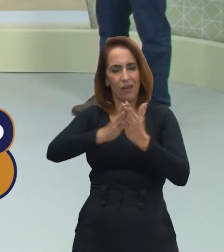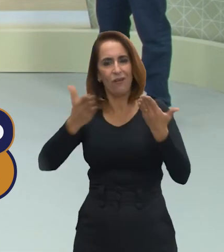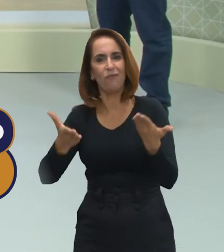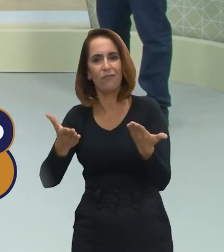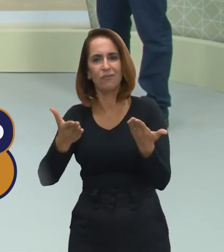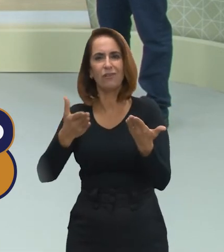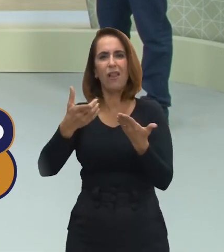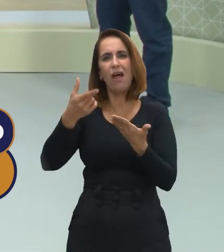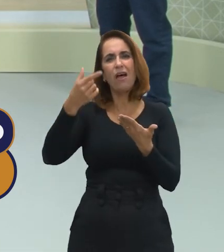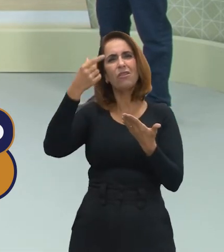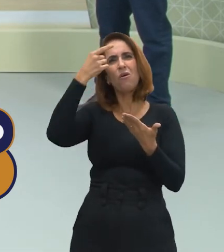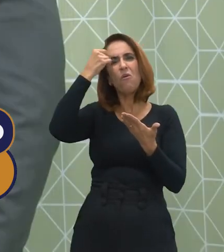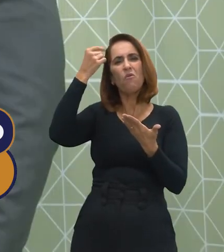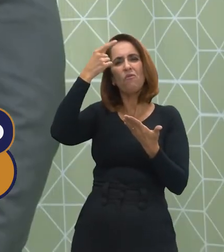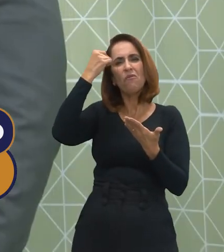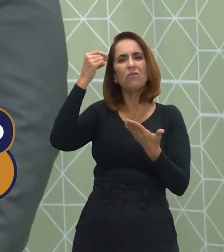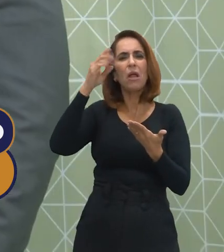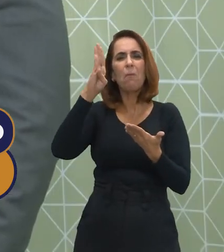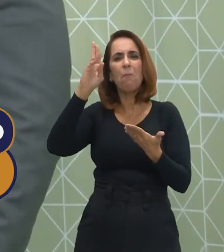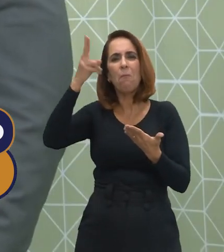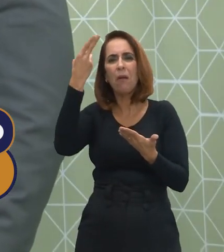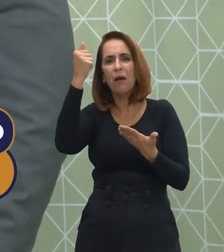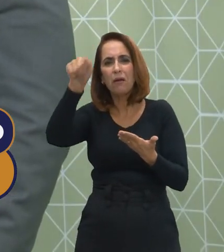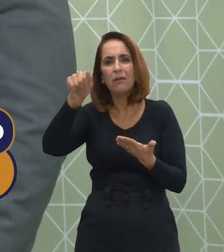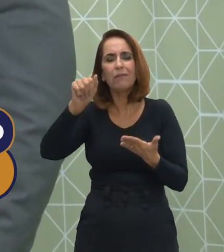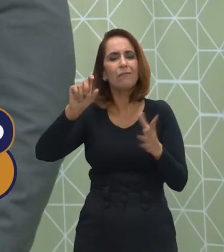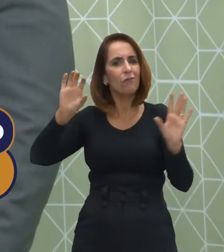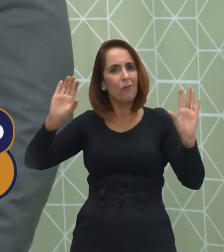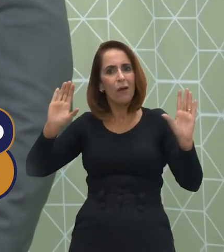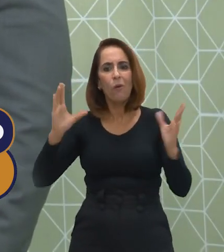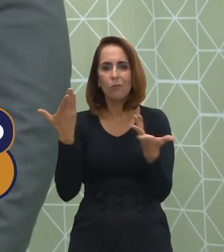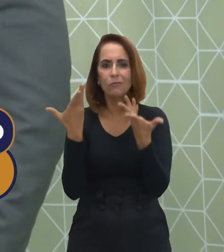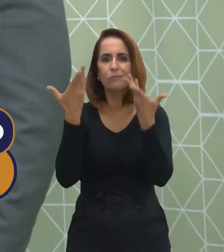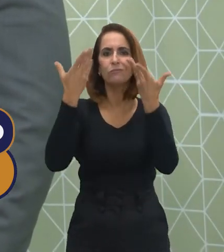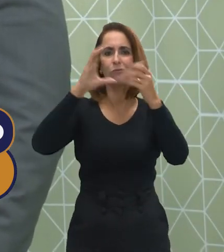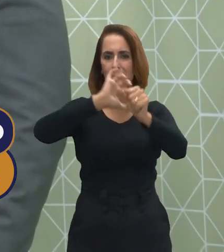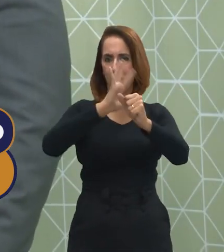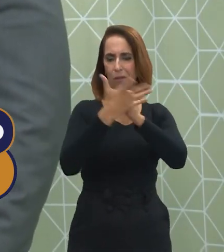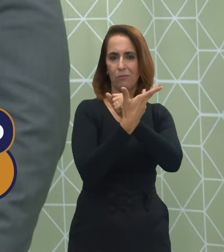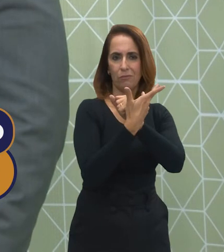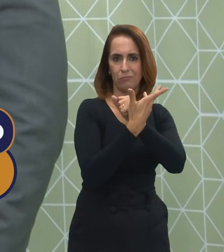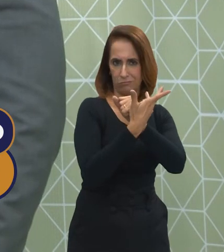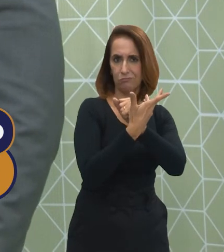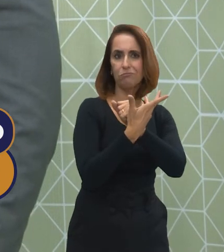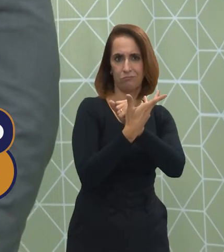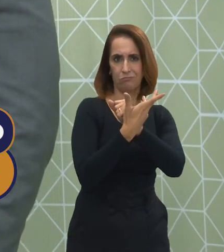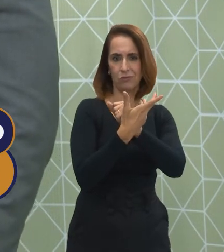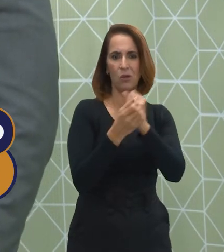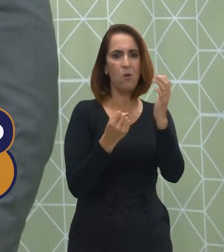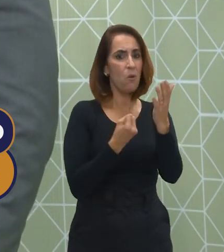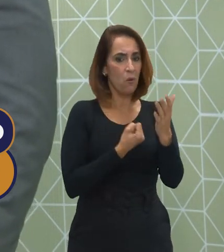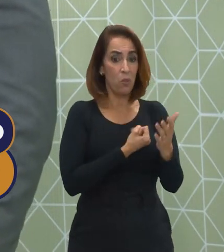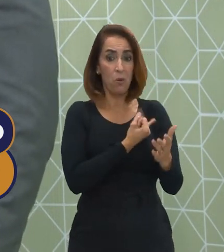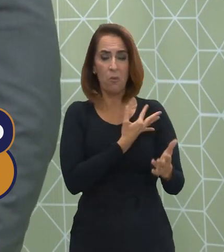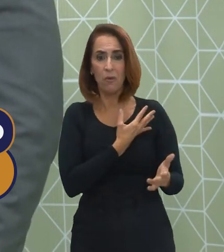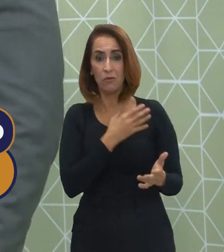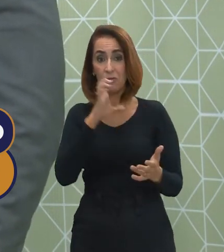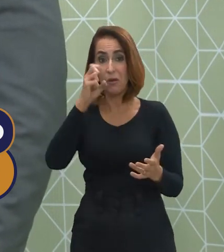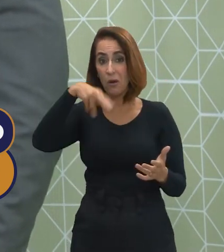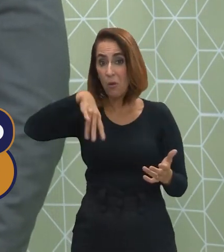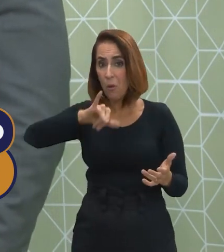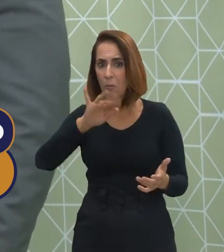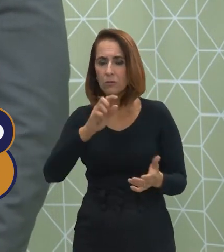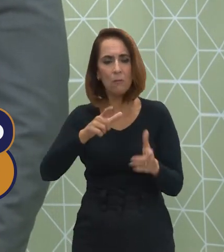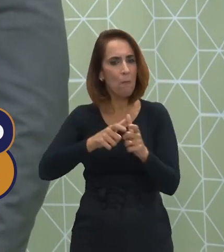Universidade Federal da Bahia em que identifiquei que após o surto da pandemia os números do e-commerce no